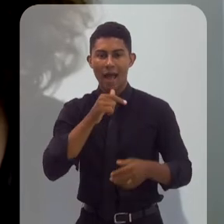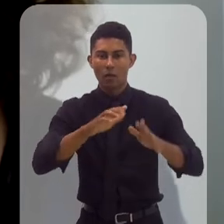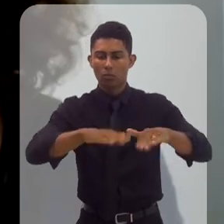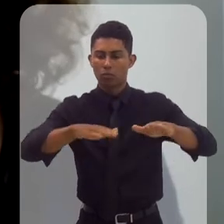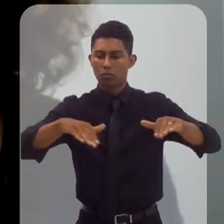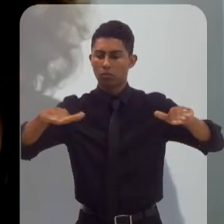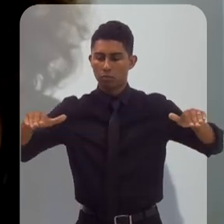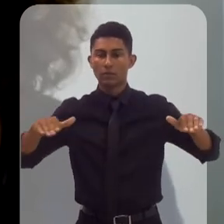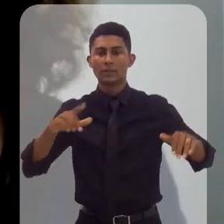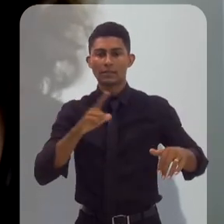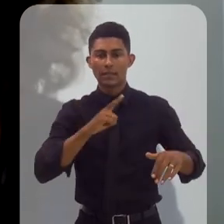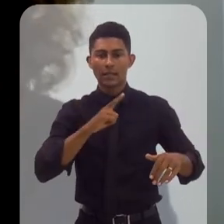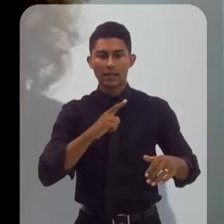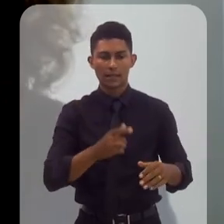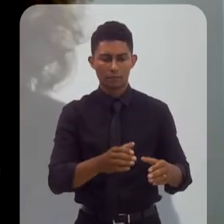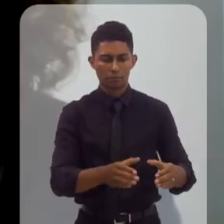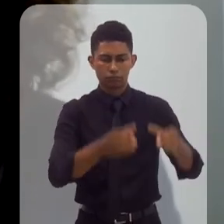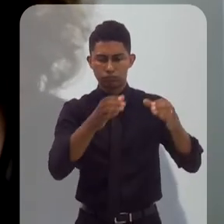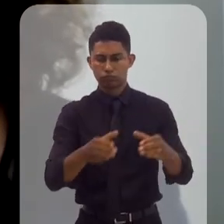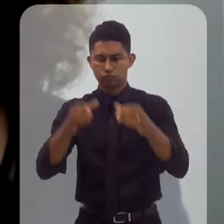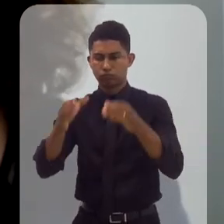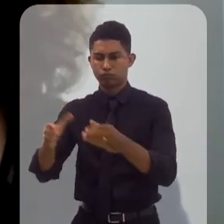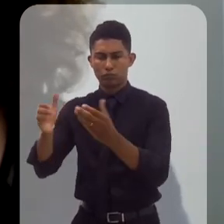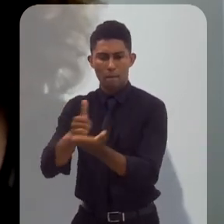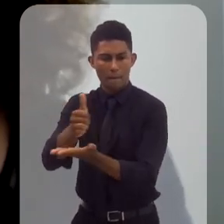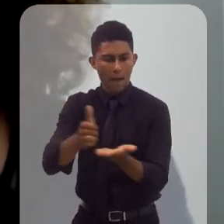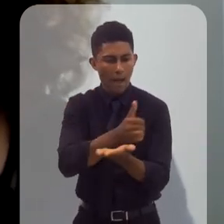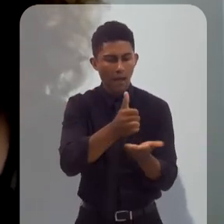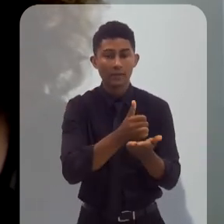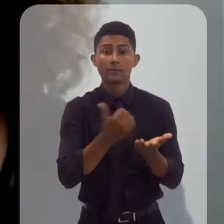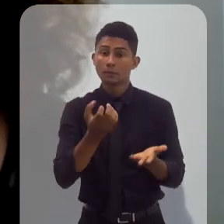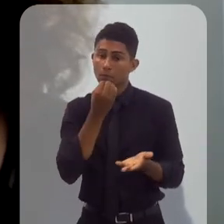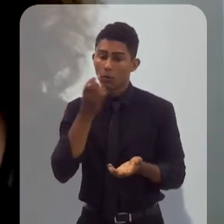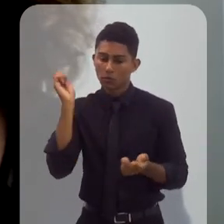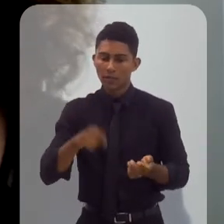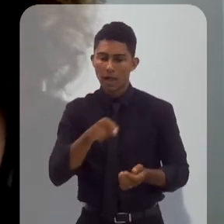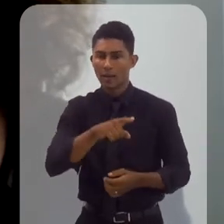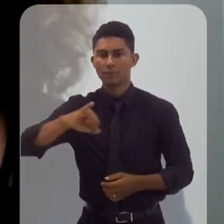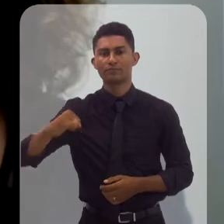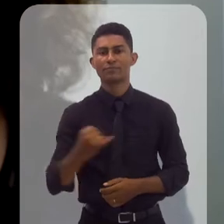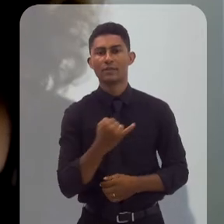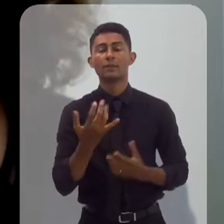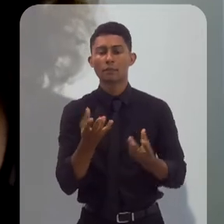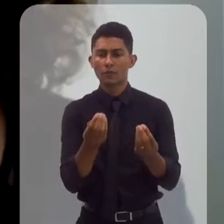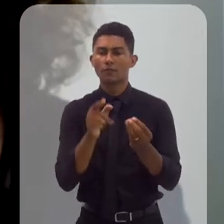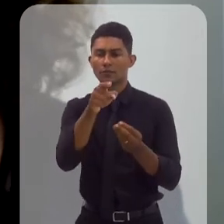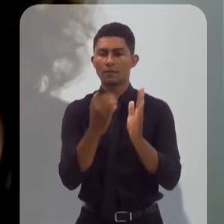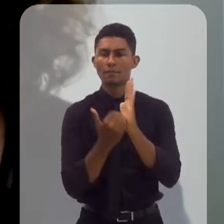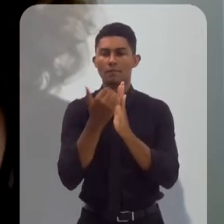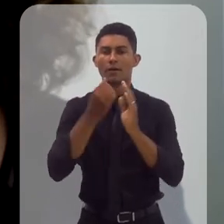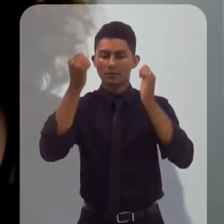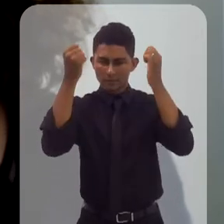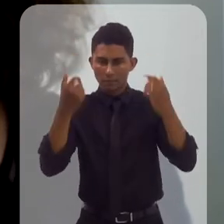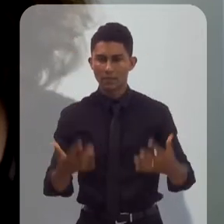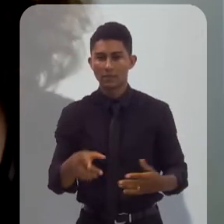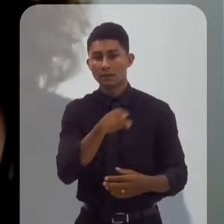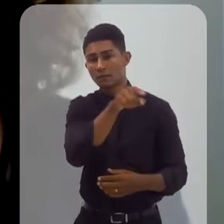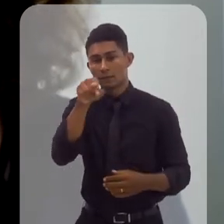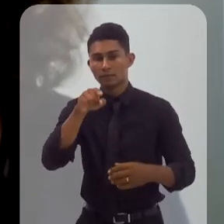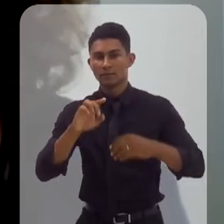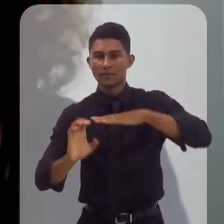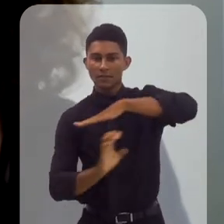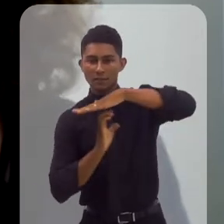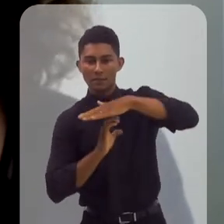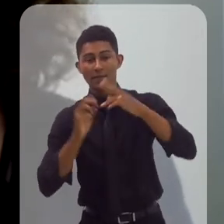e que isso poderia ser, então, um ativo importante para pensar nesse tipo de investimento. Então, queria que você falasse um pouquinho como é que está aí a